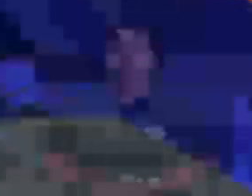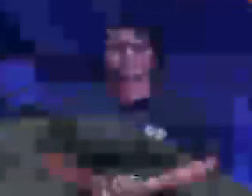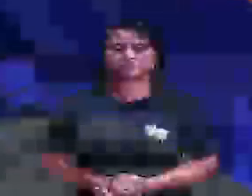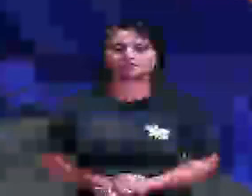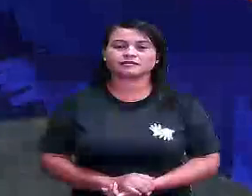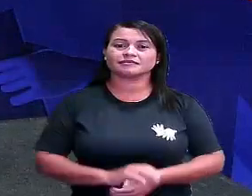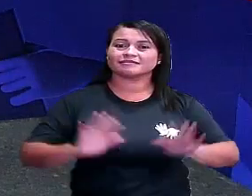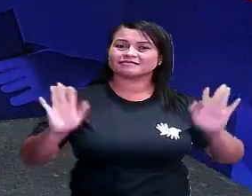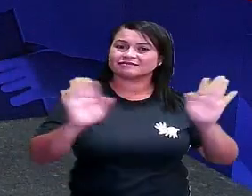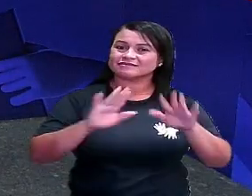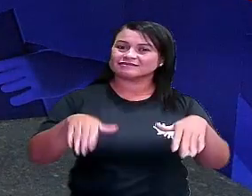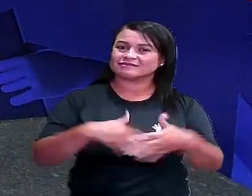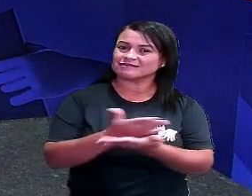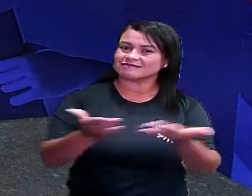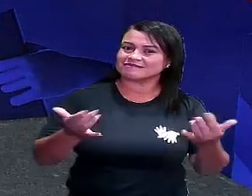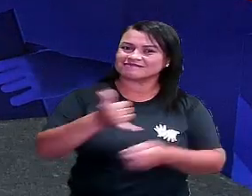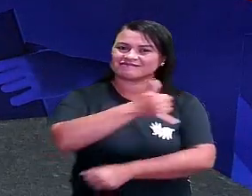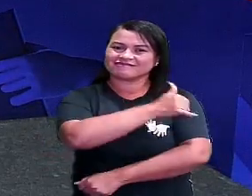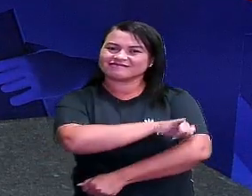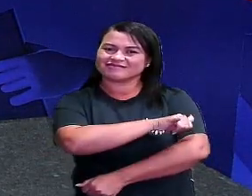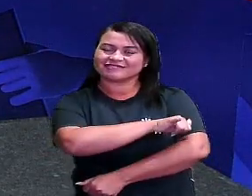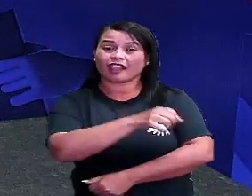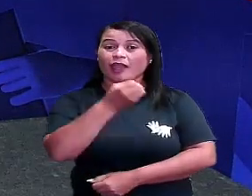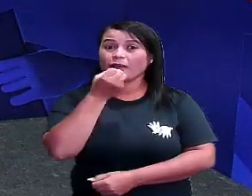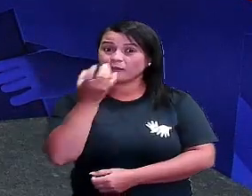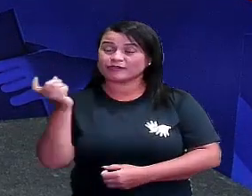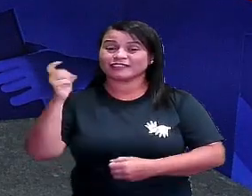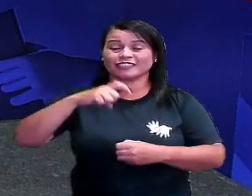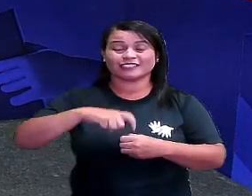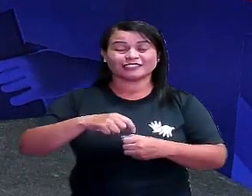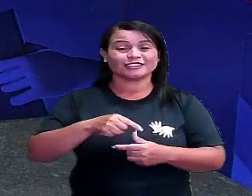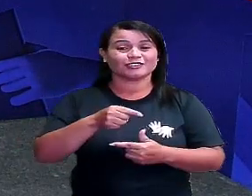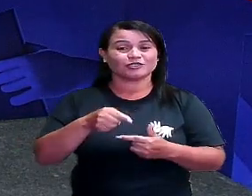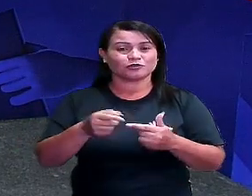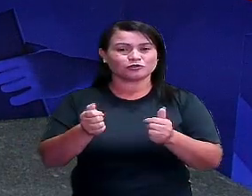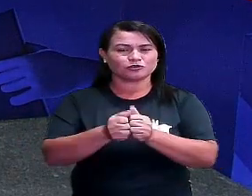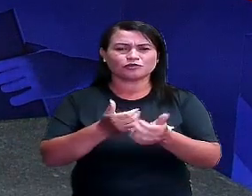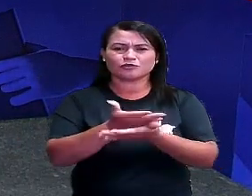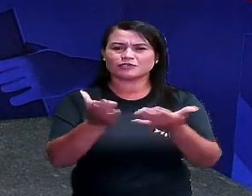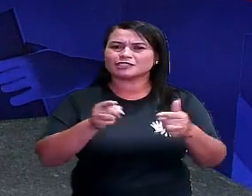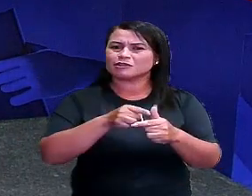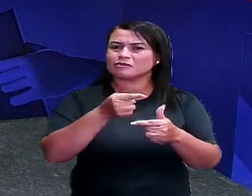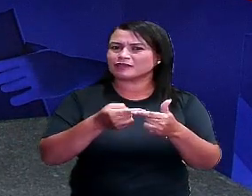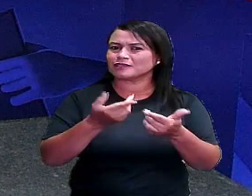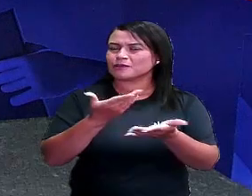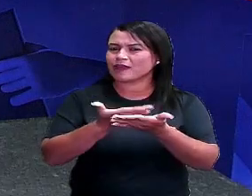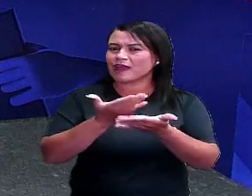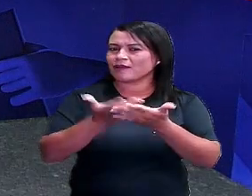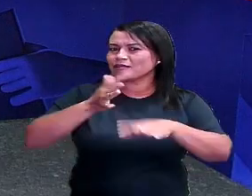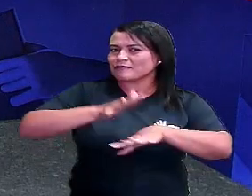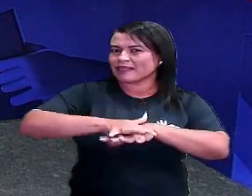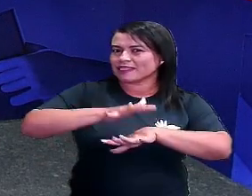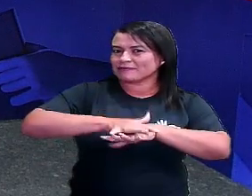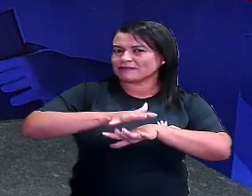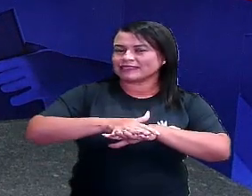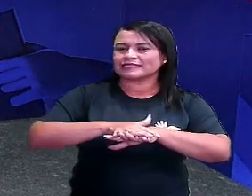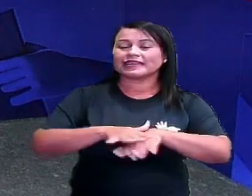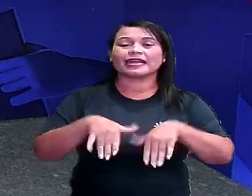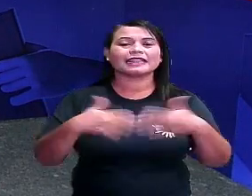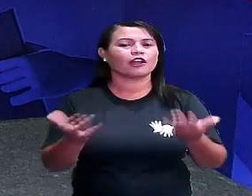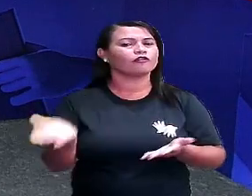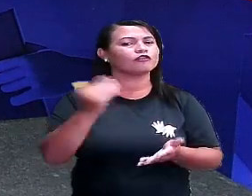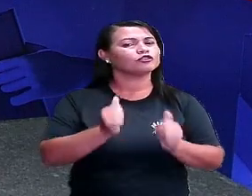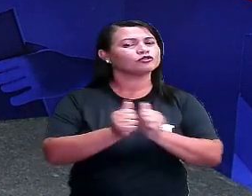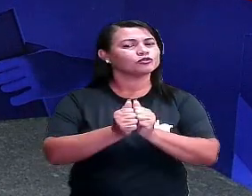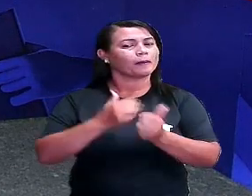E aí turma da EJA, que bom estar aqui de novo com vocês para mais uma aula de matemática. Então